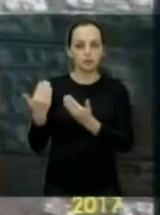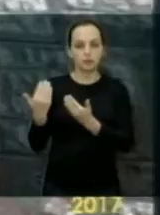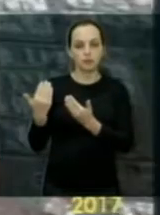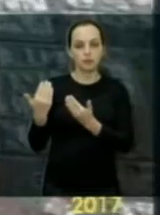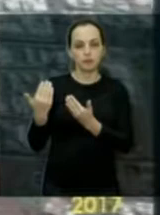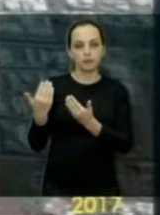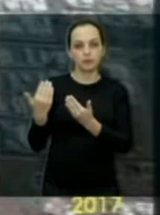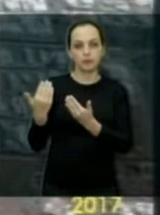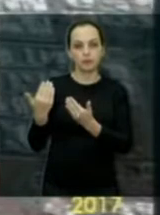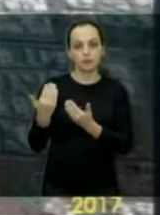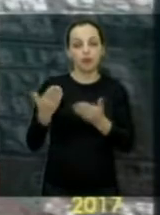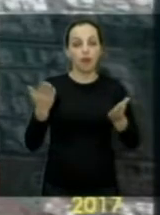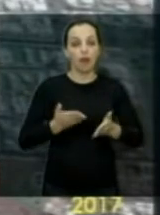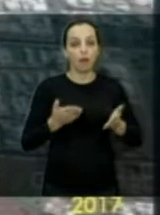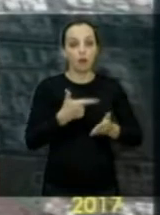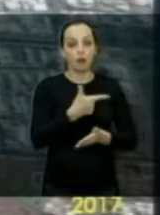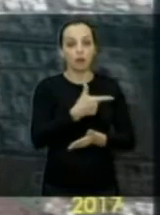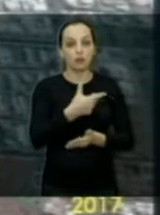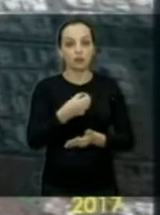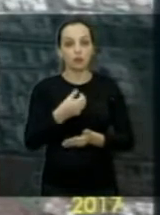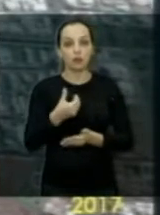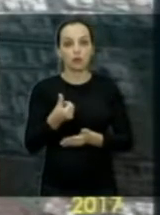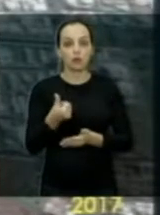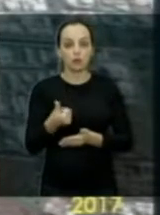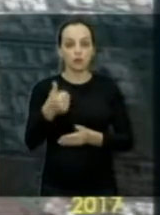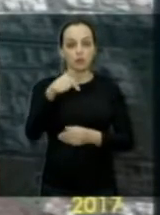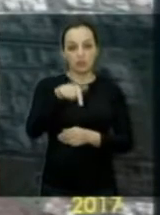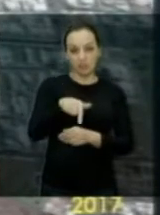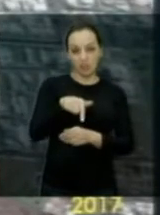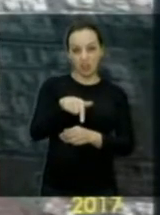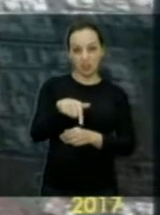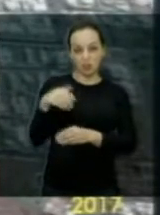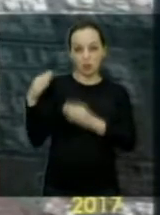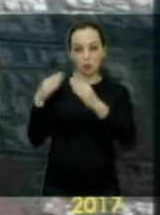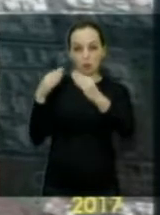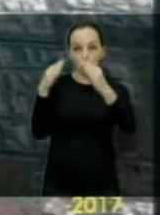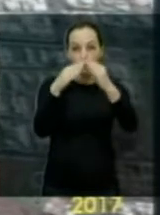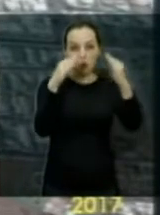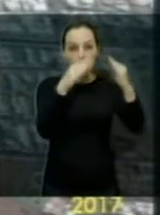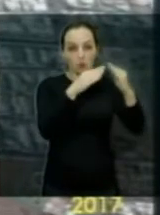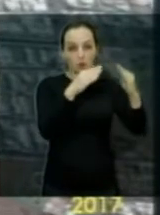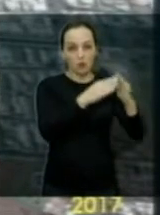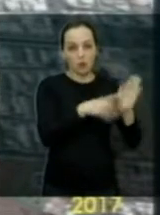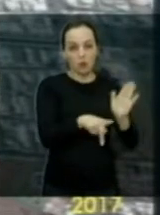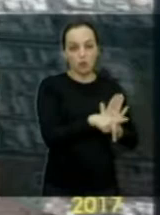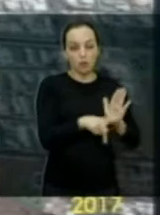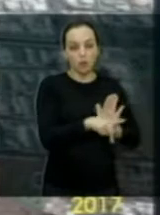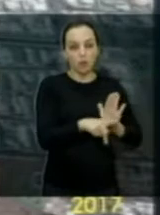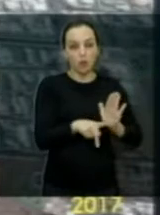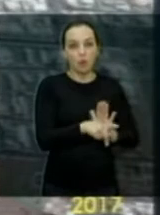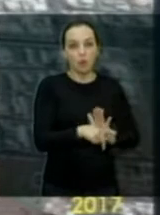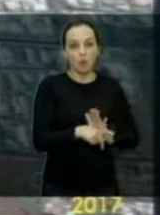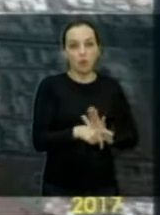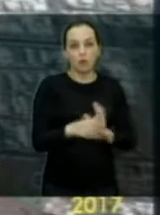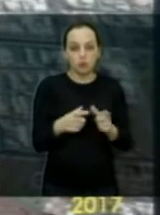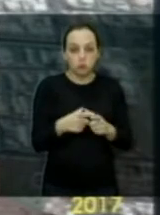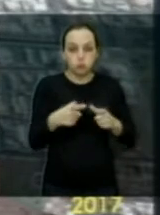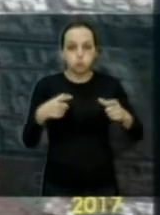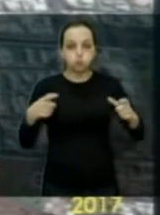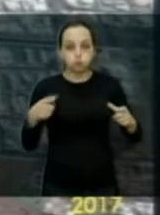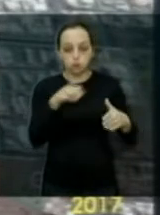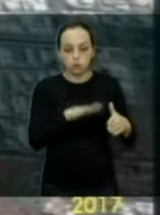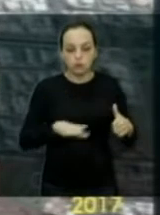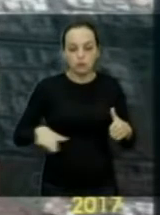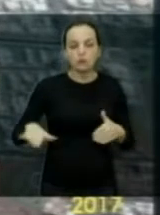E agora, em 2017, os loteamentos que saíram, né, estão aí já praticamente fechando toda essa